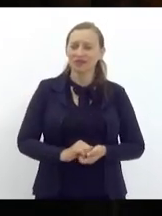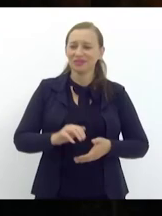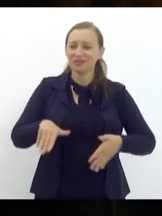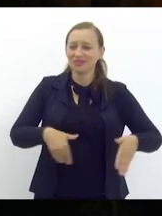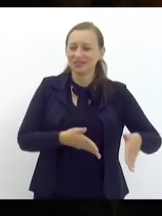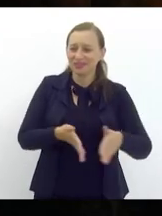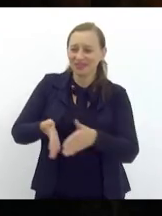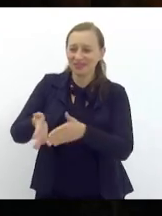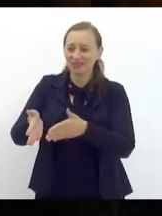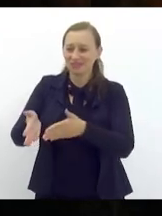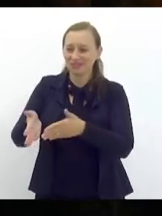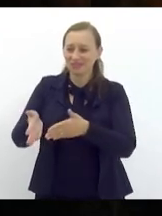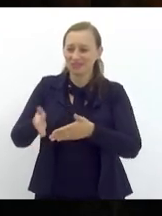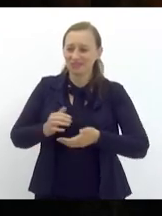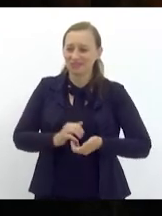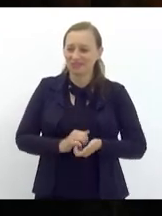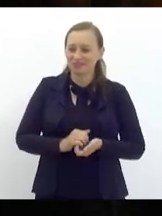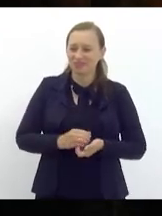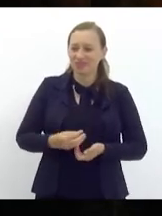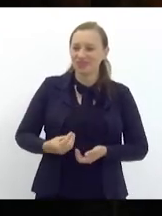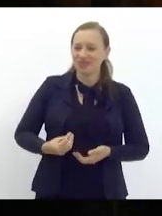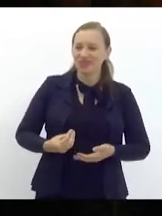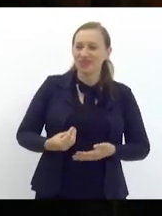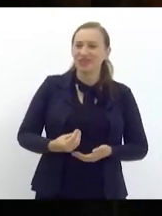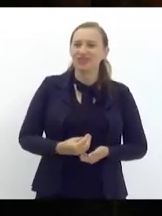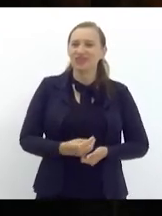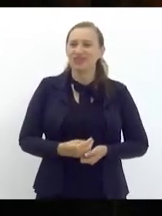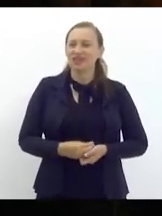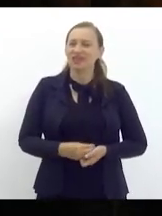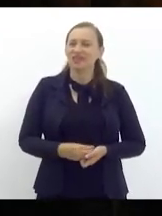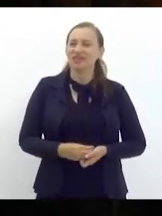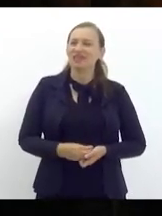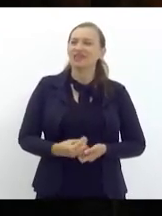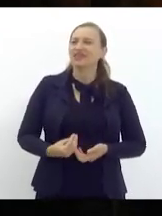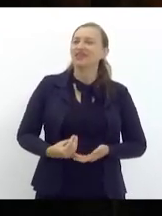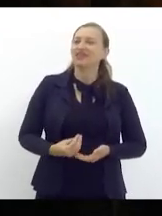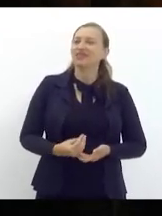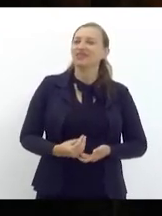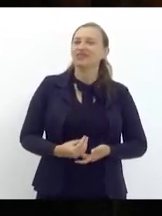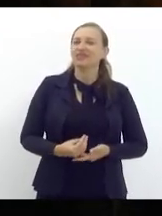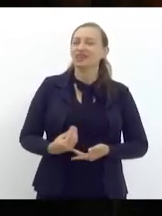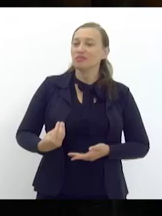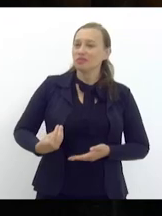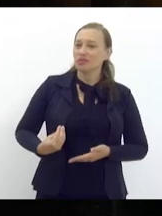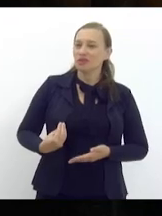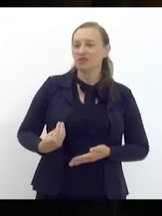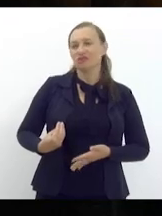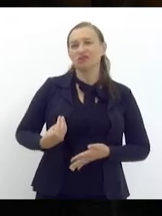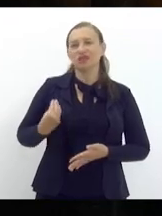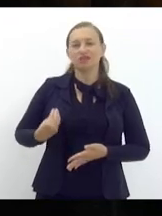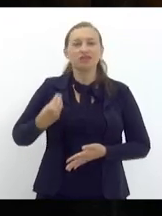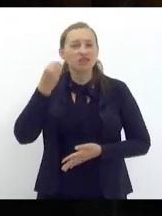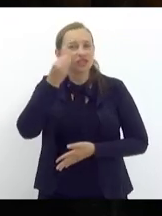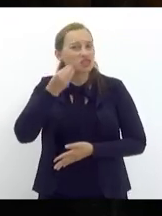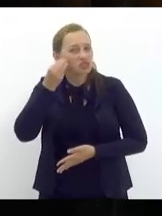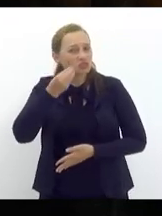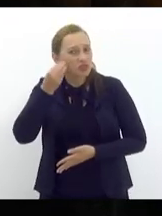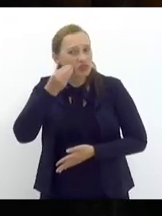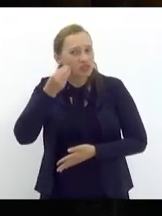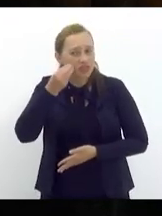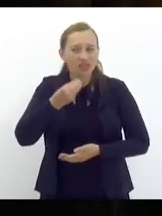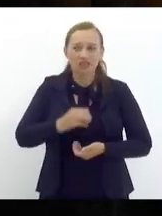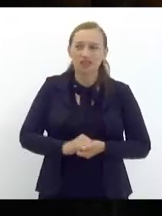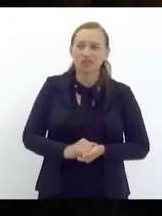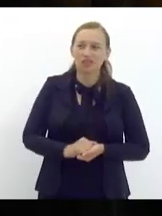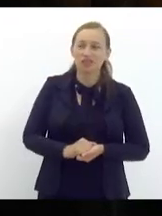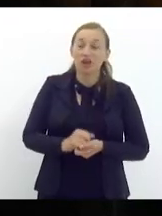Meio que dizia ele naquele momento que era a busca da